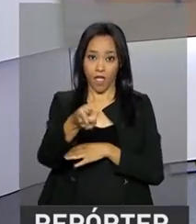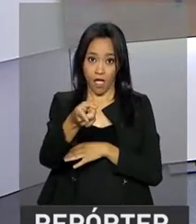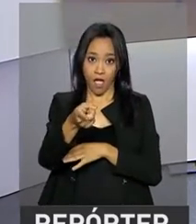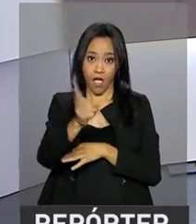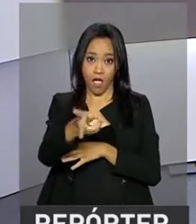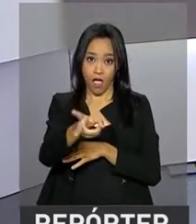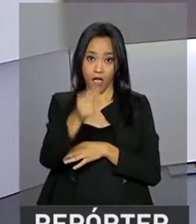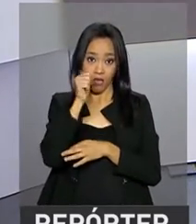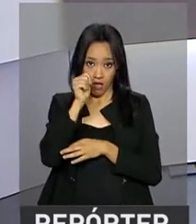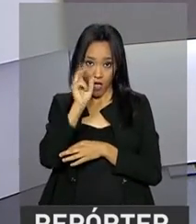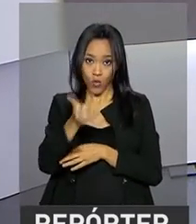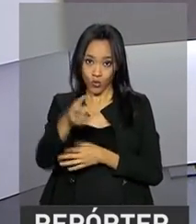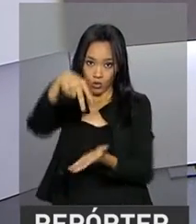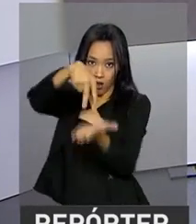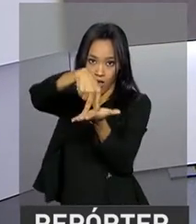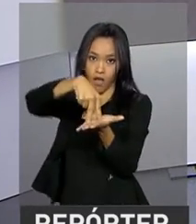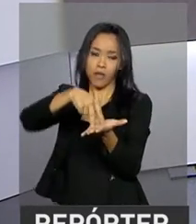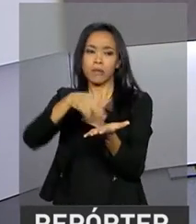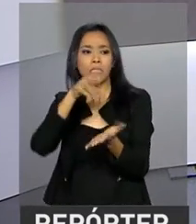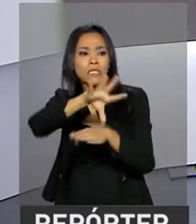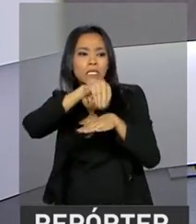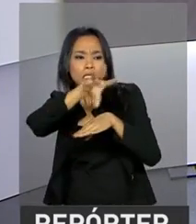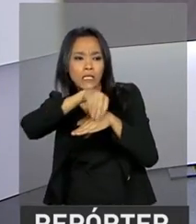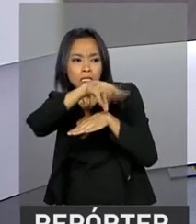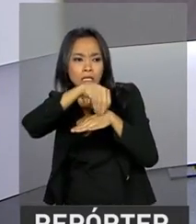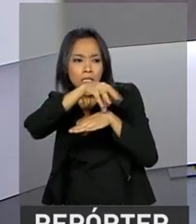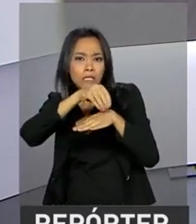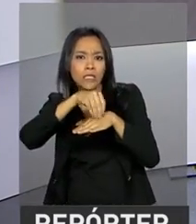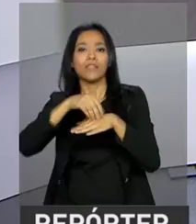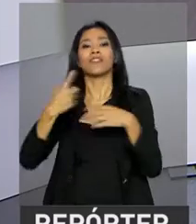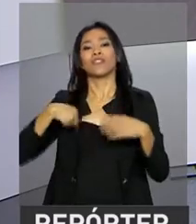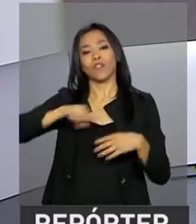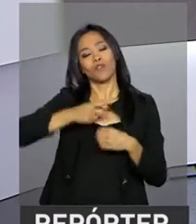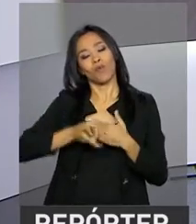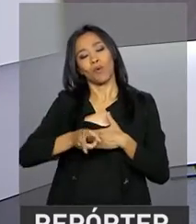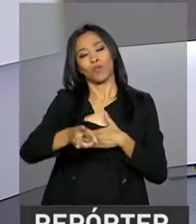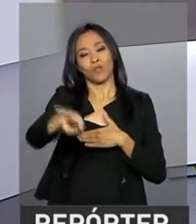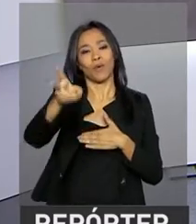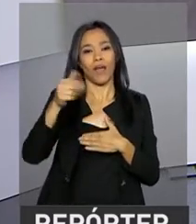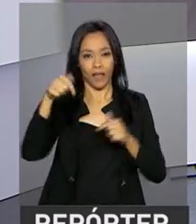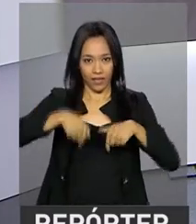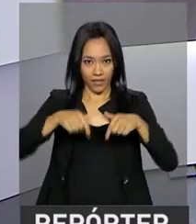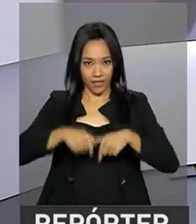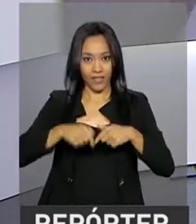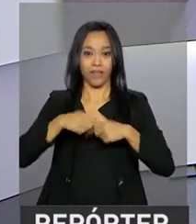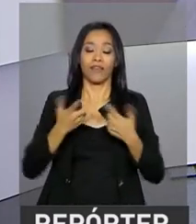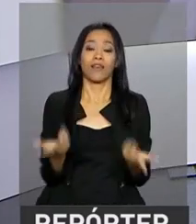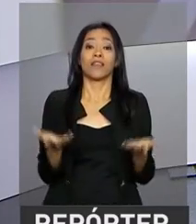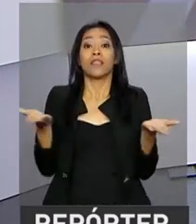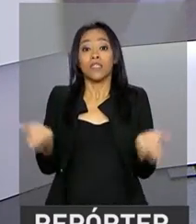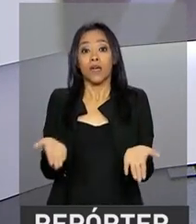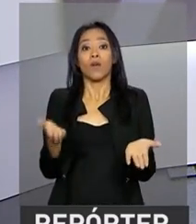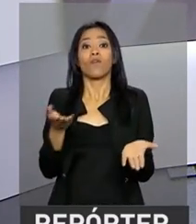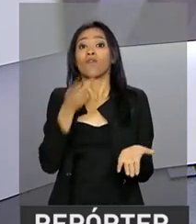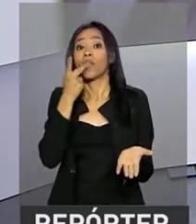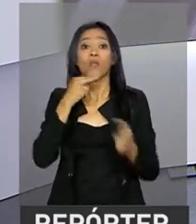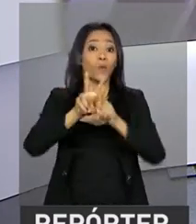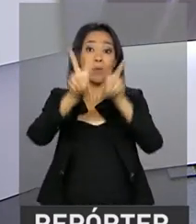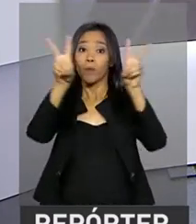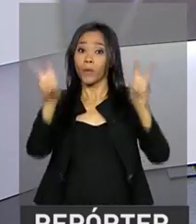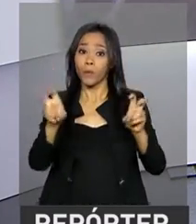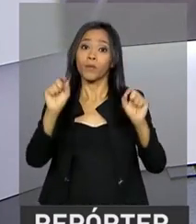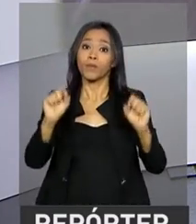continuar lá no Palácio Planalto acompanhando as informações por lá. E a gente vai seguir o jornal por aqui, o nosso boletim. Ainda falando sobre